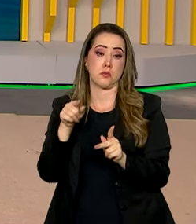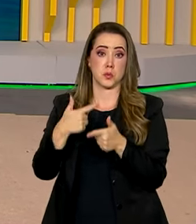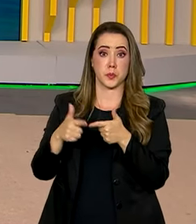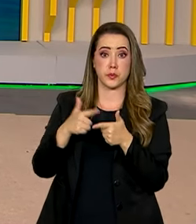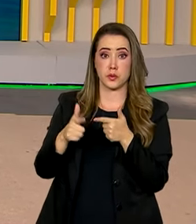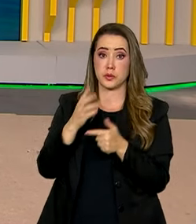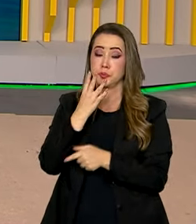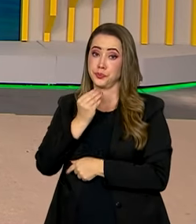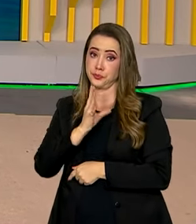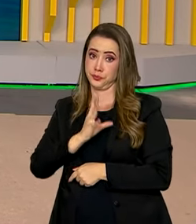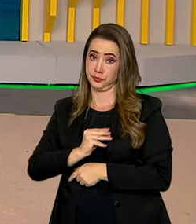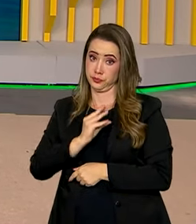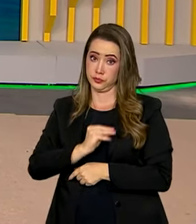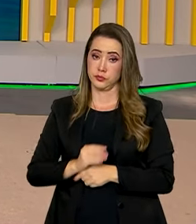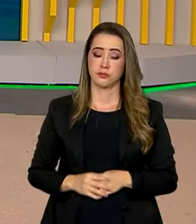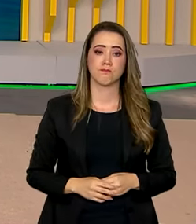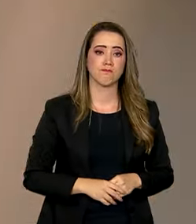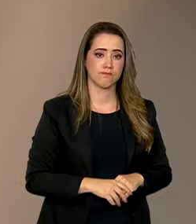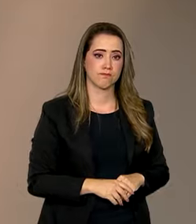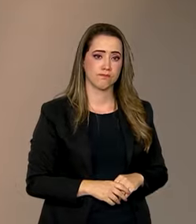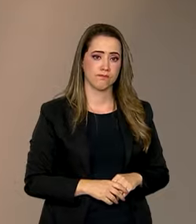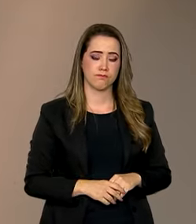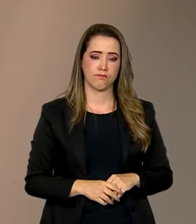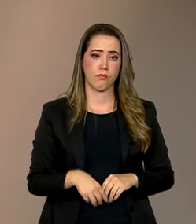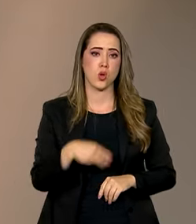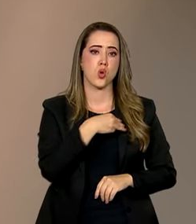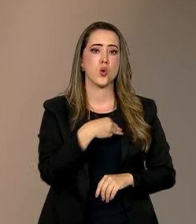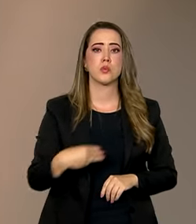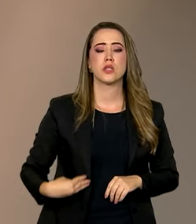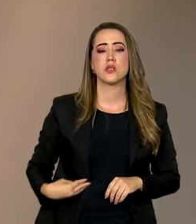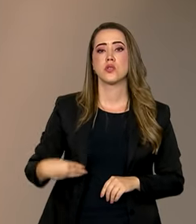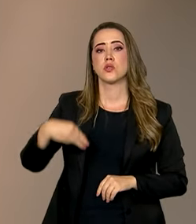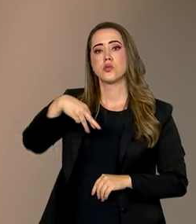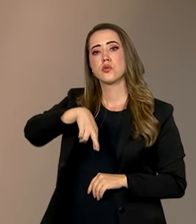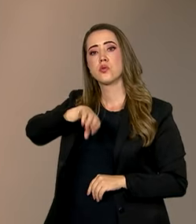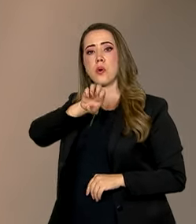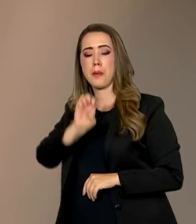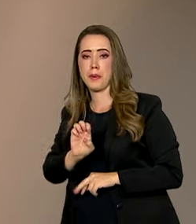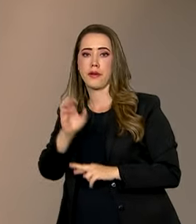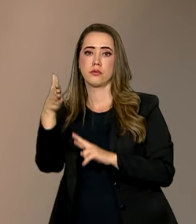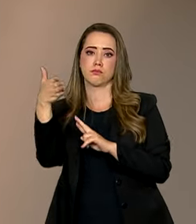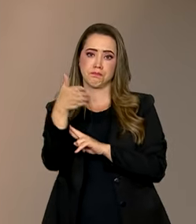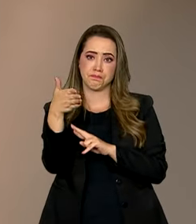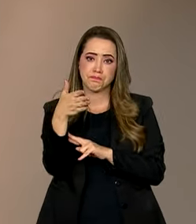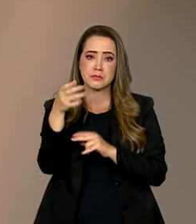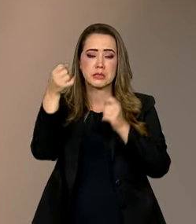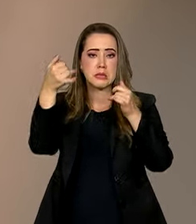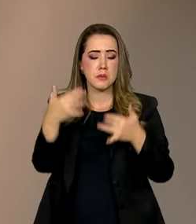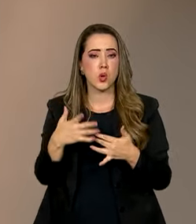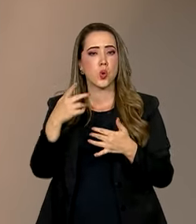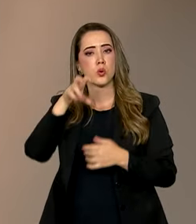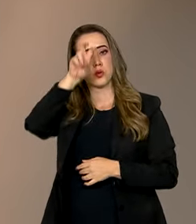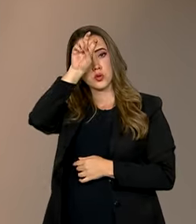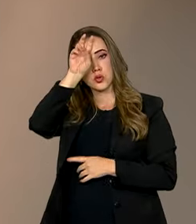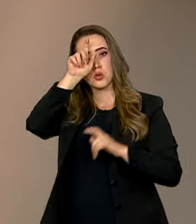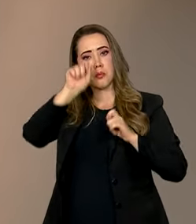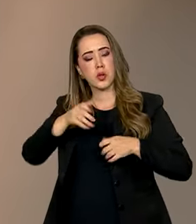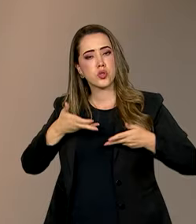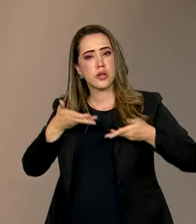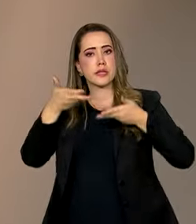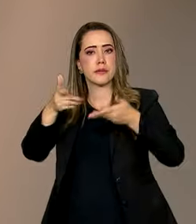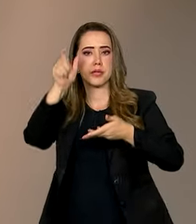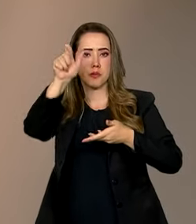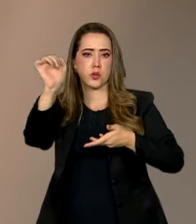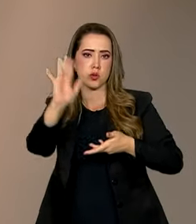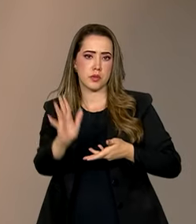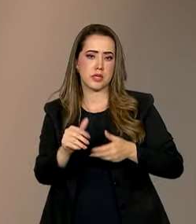conflito Israel-Palestina. O ministro das Relações Exteriores, Mauro Vieira, disse que o Egito pode receber os